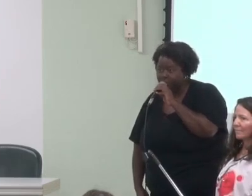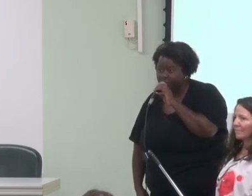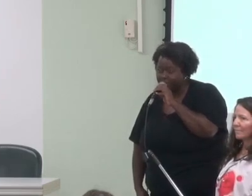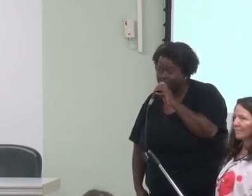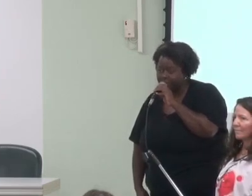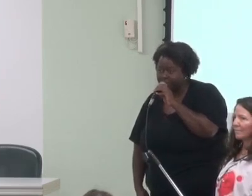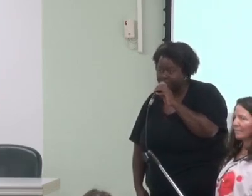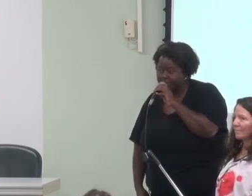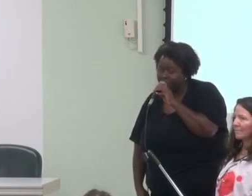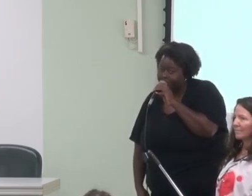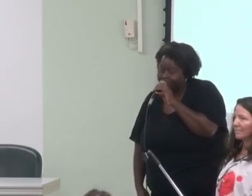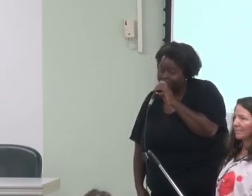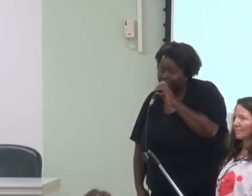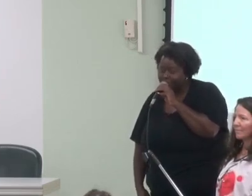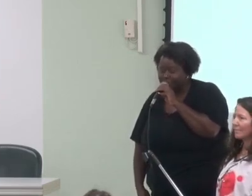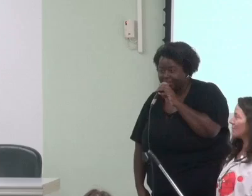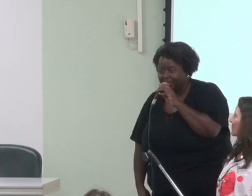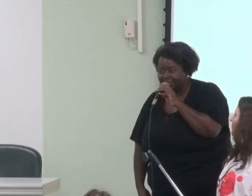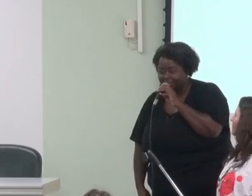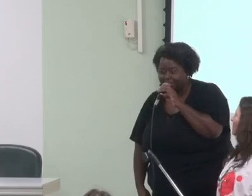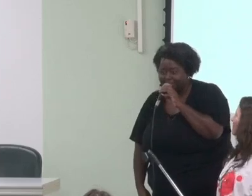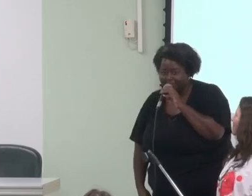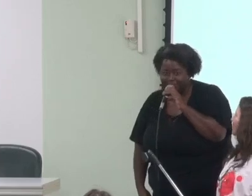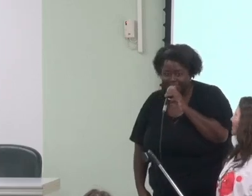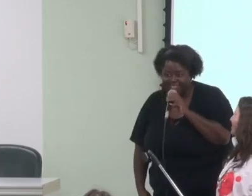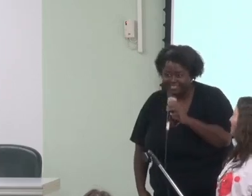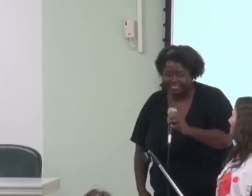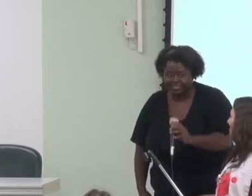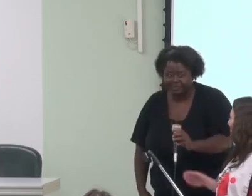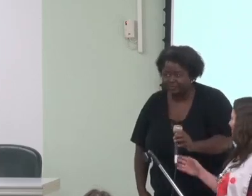língua e a interpretação. Mas, enfim,